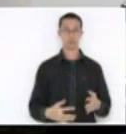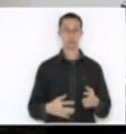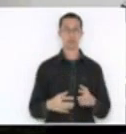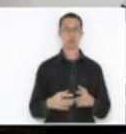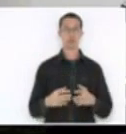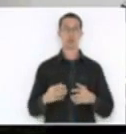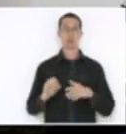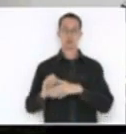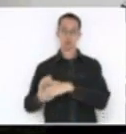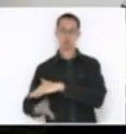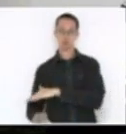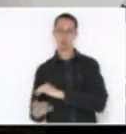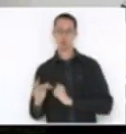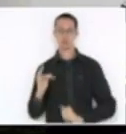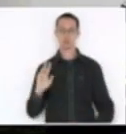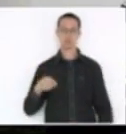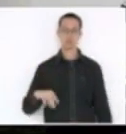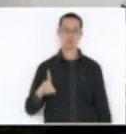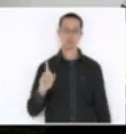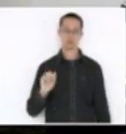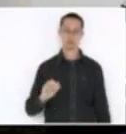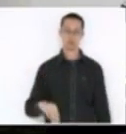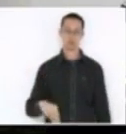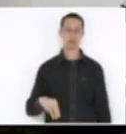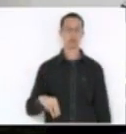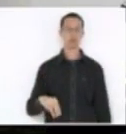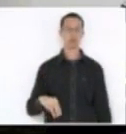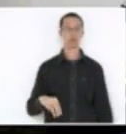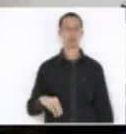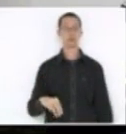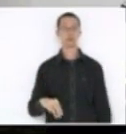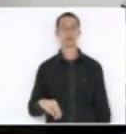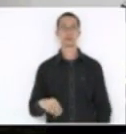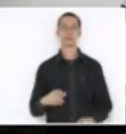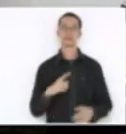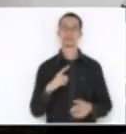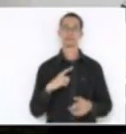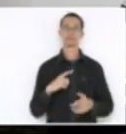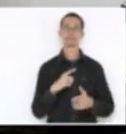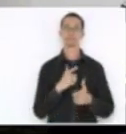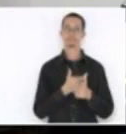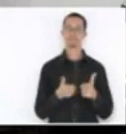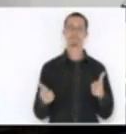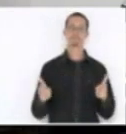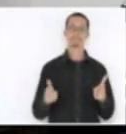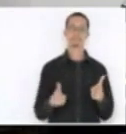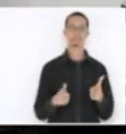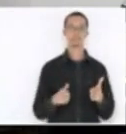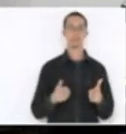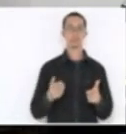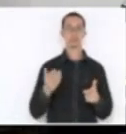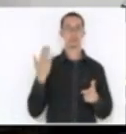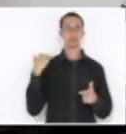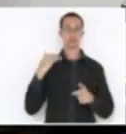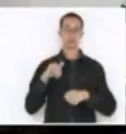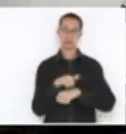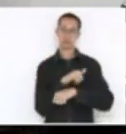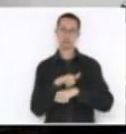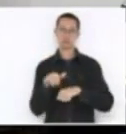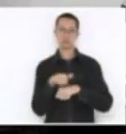nós temos uma situação lamentável, que naquela manobra fiscal de recursos